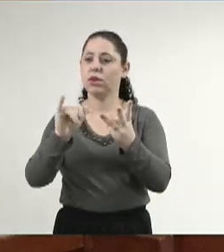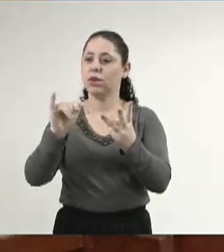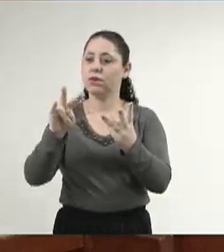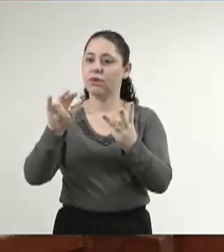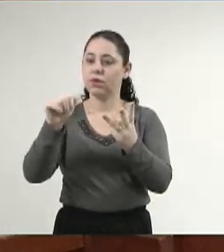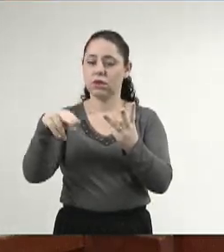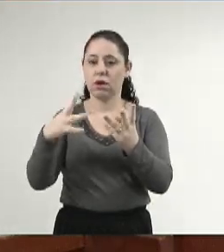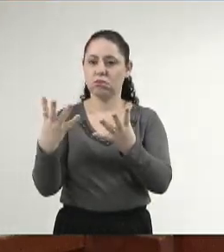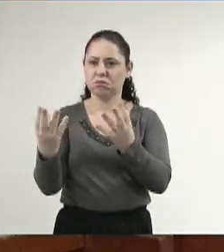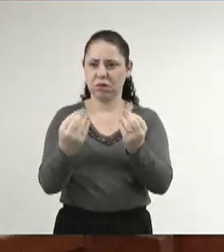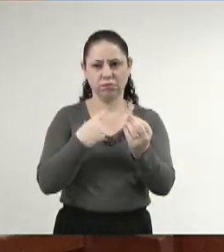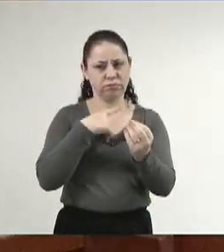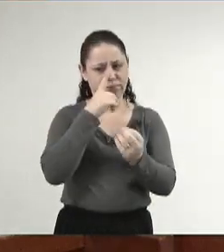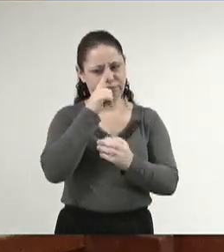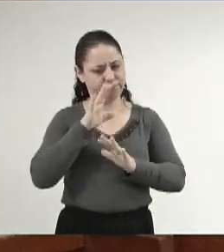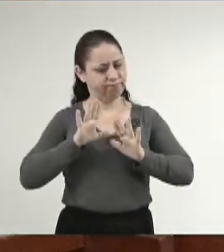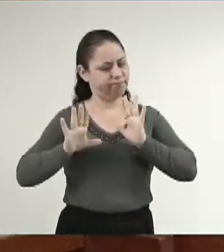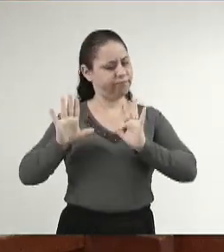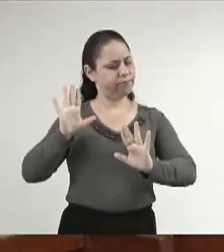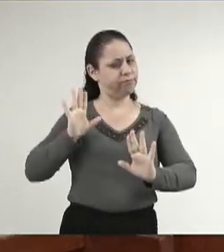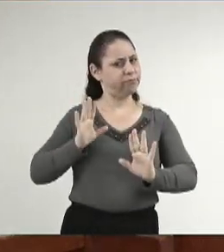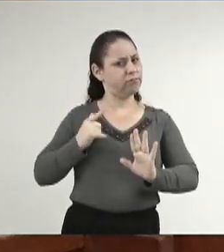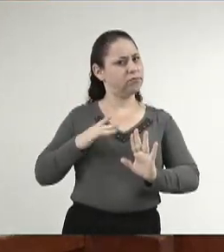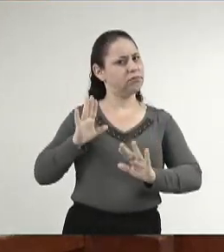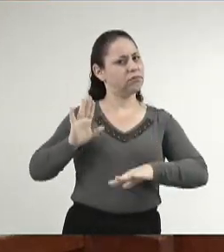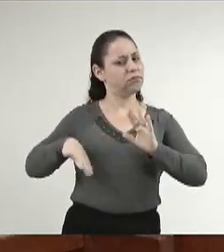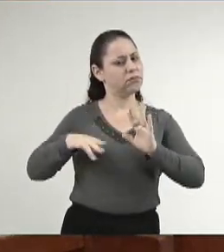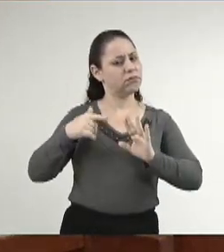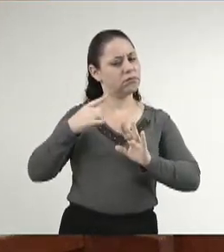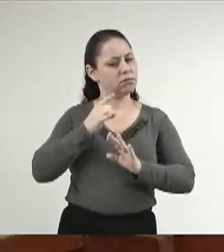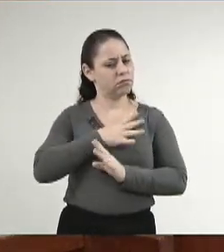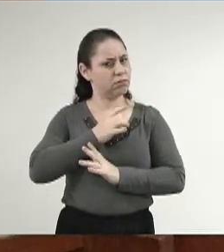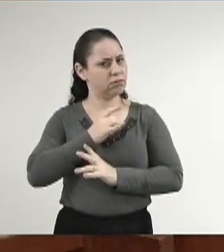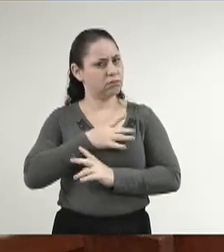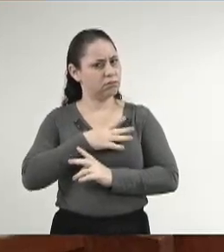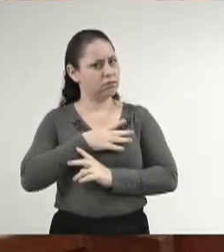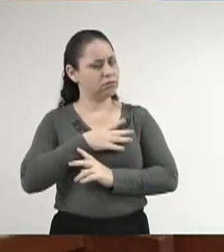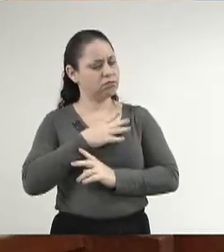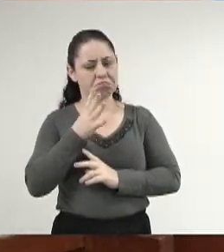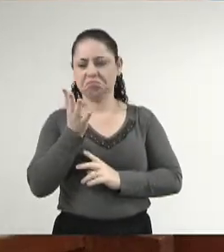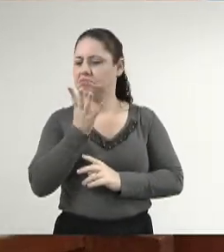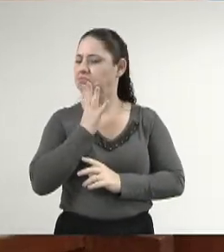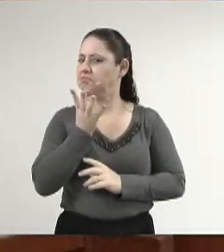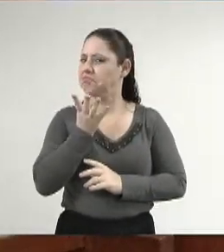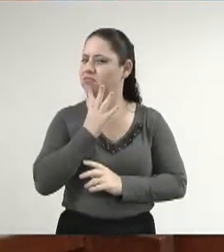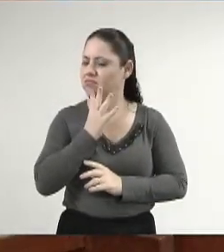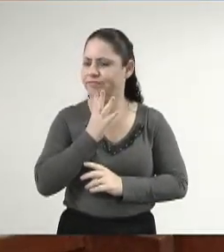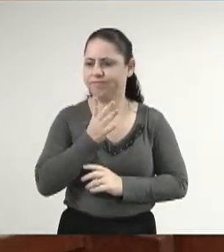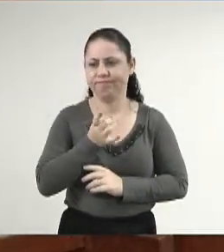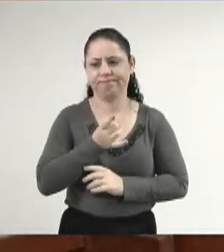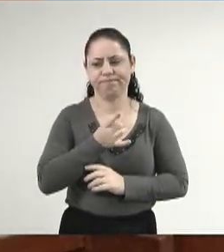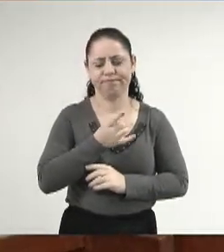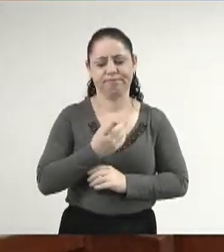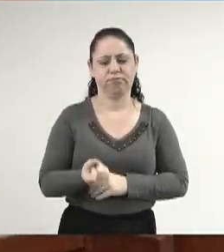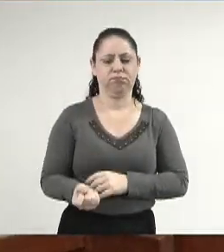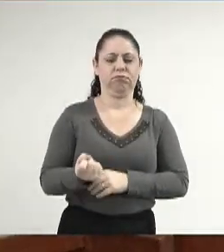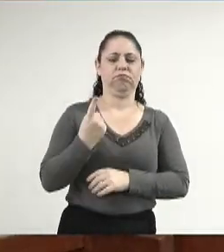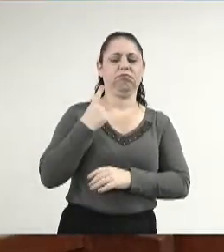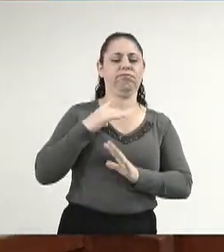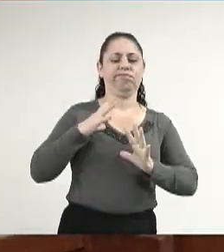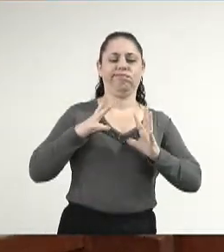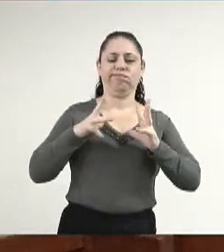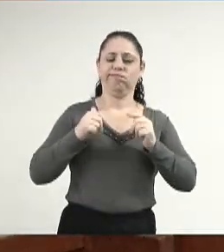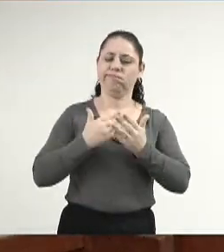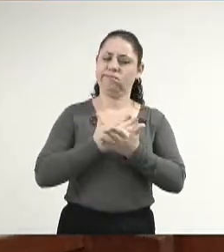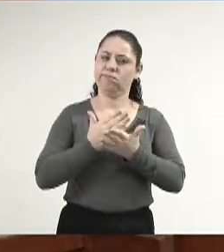que muitos meio desconfiados, porque a gente dá, a gente tem medo daquilo que a gente não conhece. E todo mundo ali meio